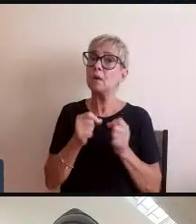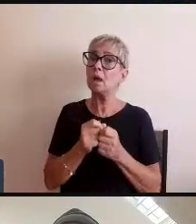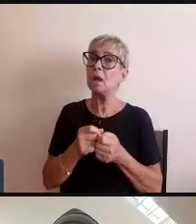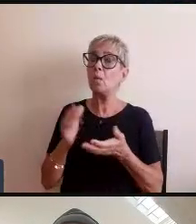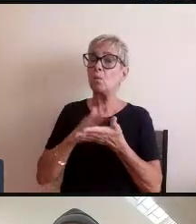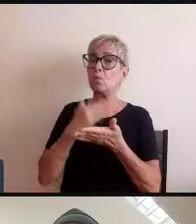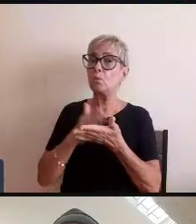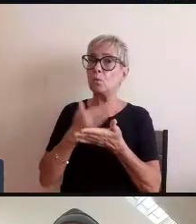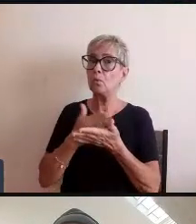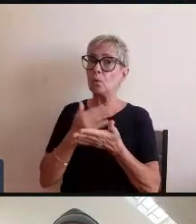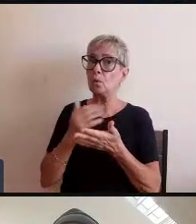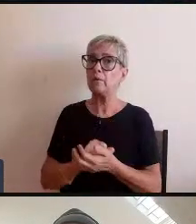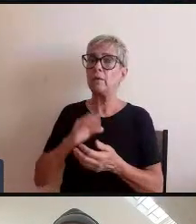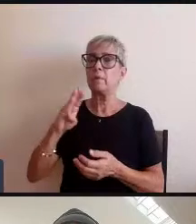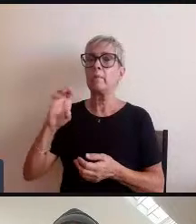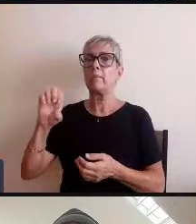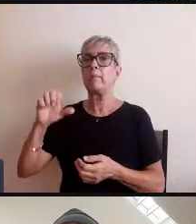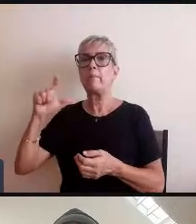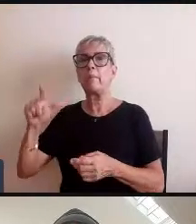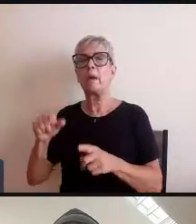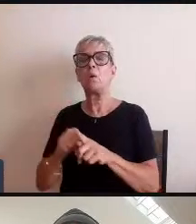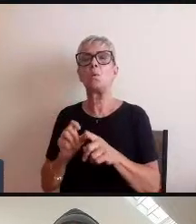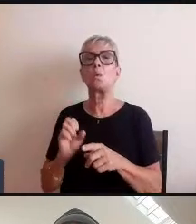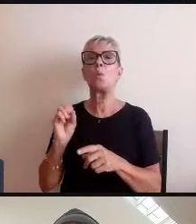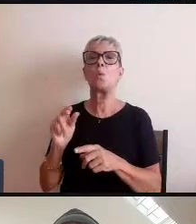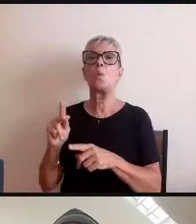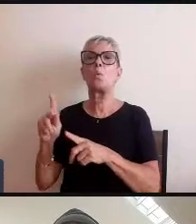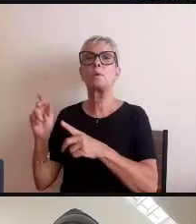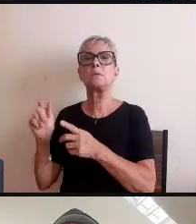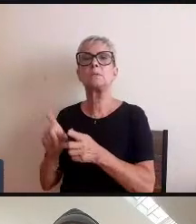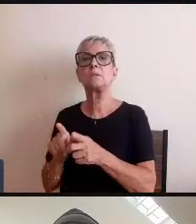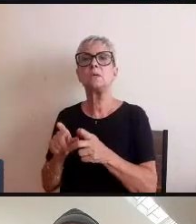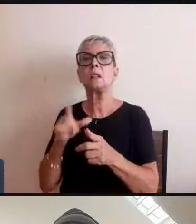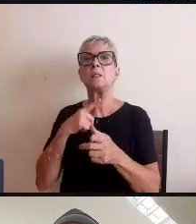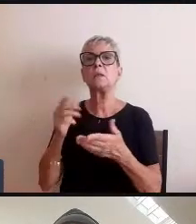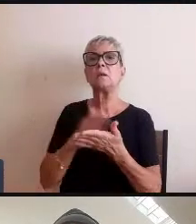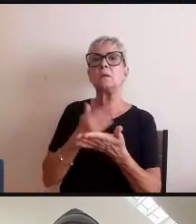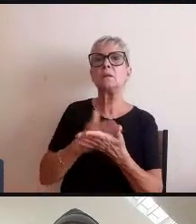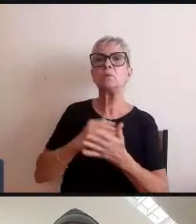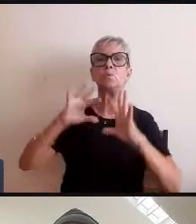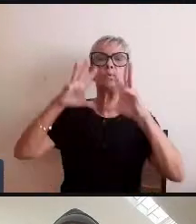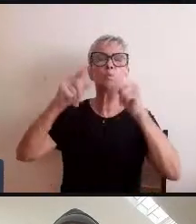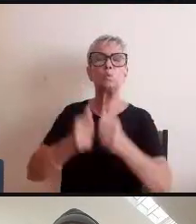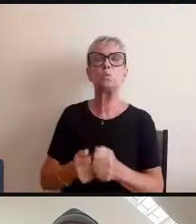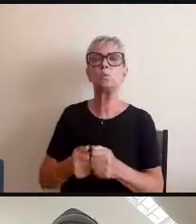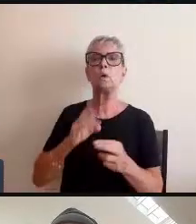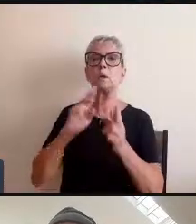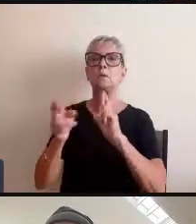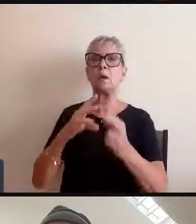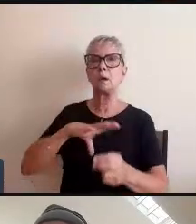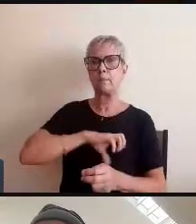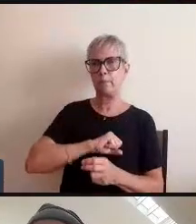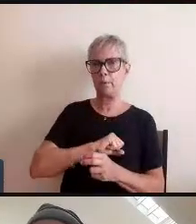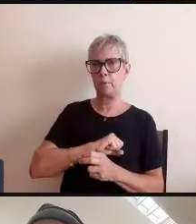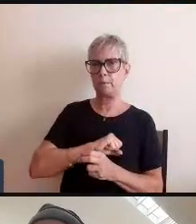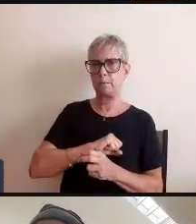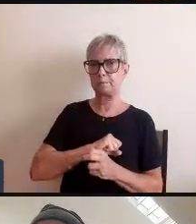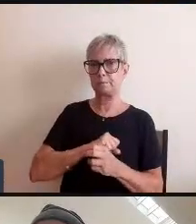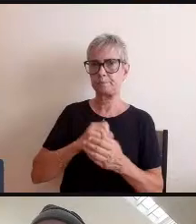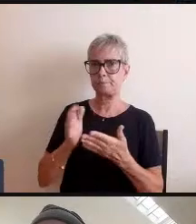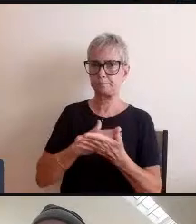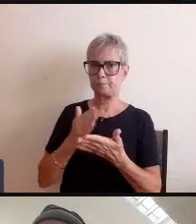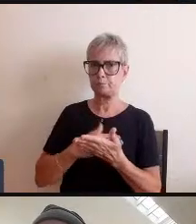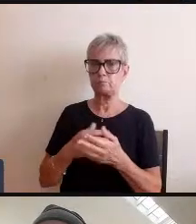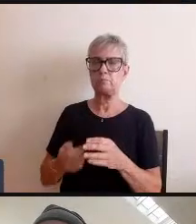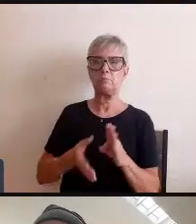Rux que a maioria de vocês devem conhecer ela tem um livro que chama Tudo Sobre Amor e esse livro estou recomendando ele para o